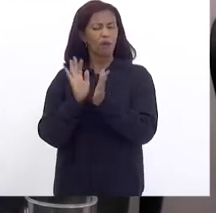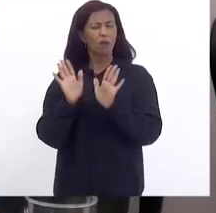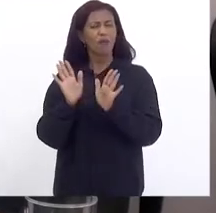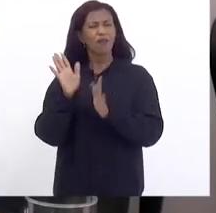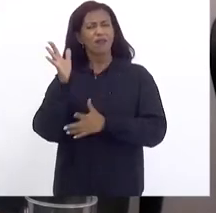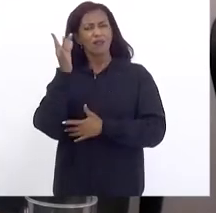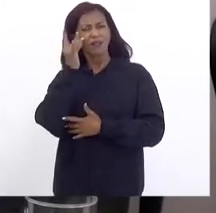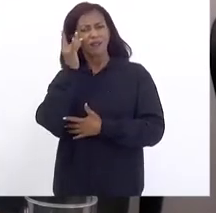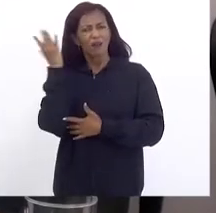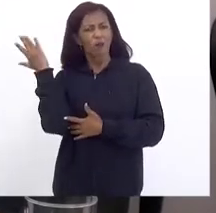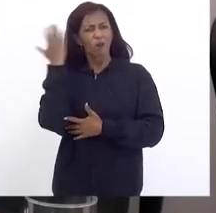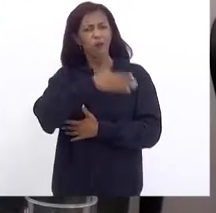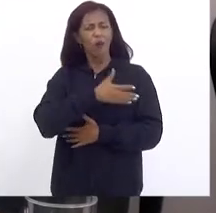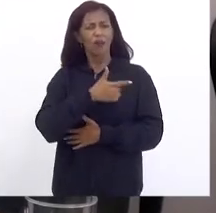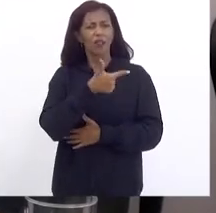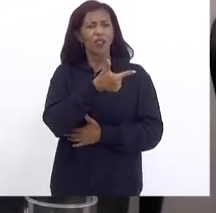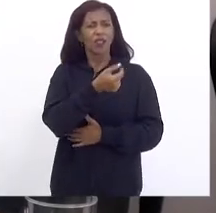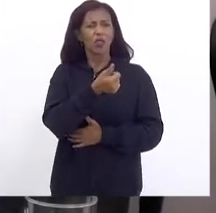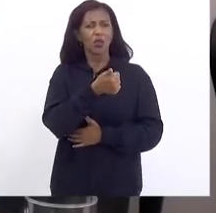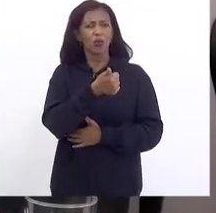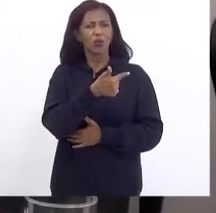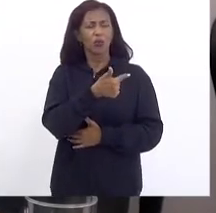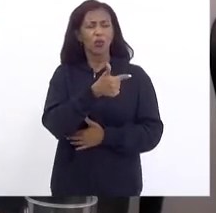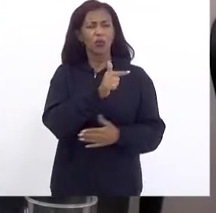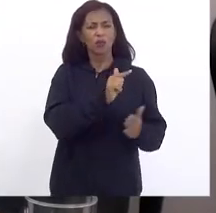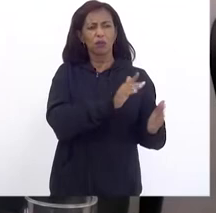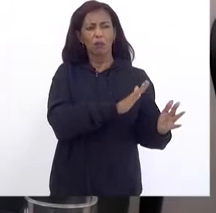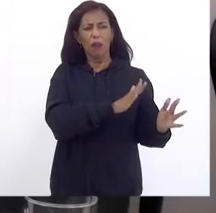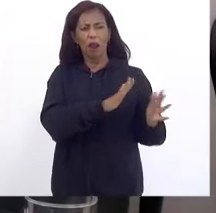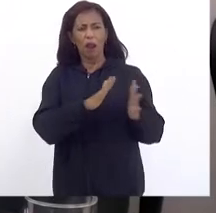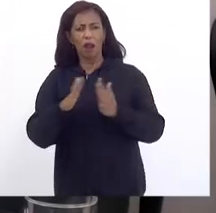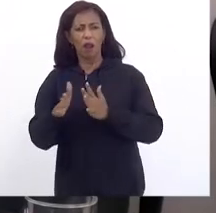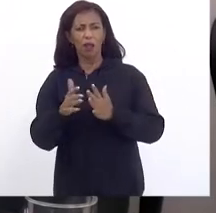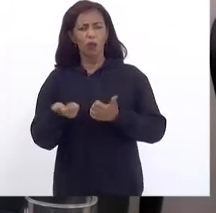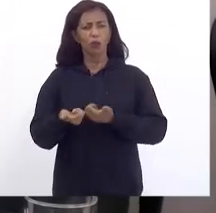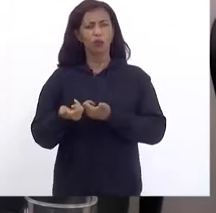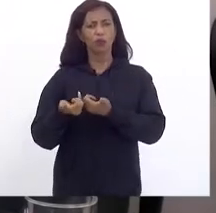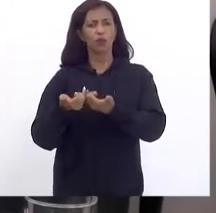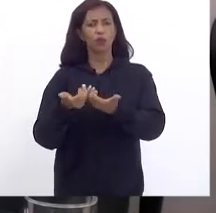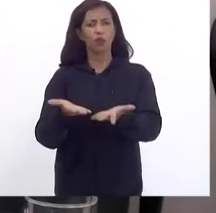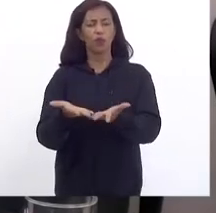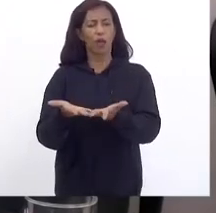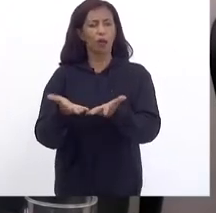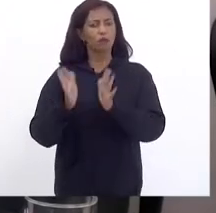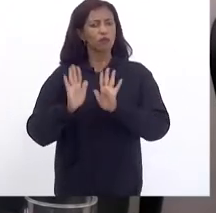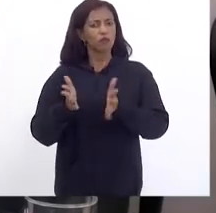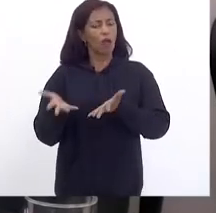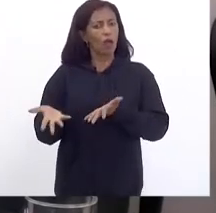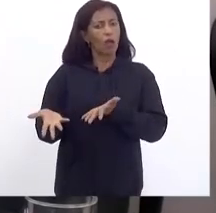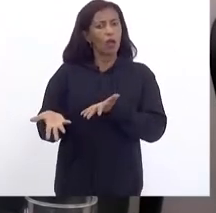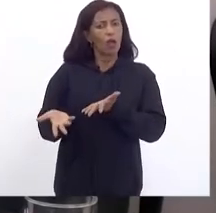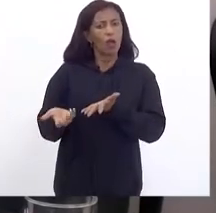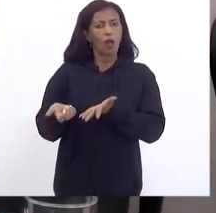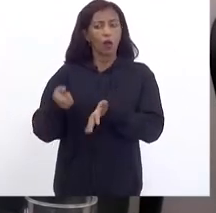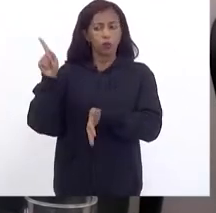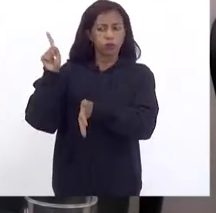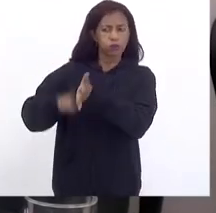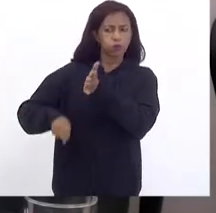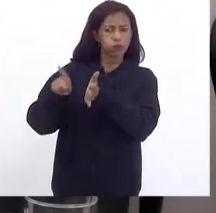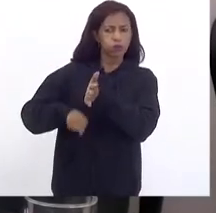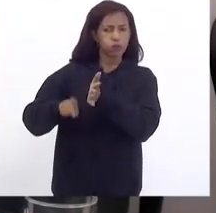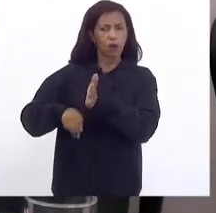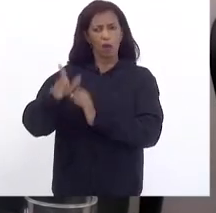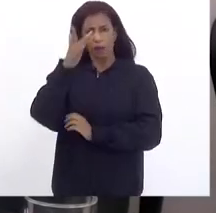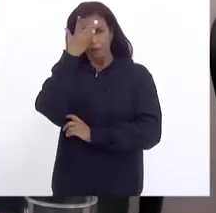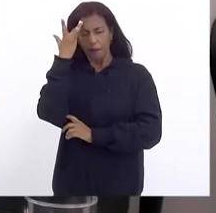desde 2012 O etanol Quando foi dado Um incentivo Aos usineiros A gente